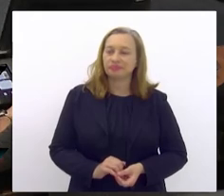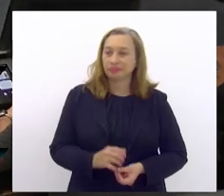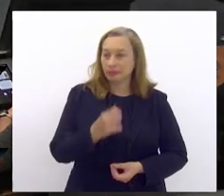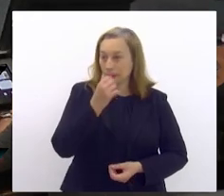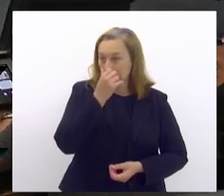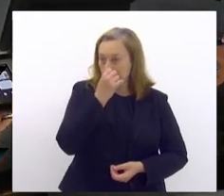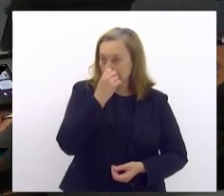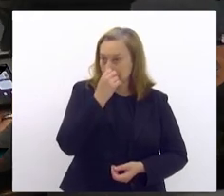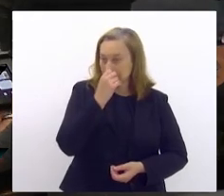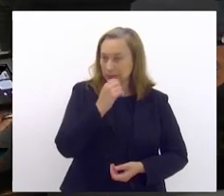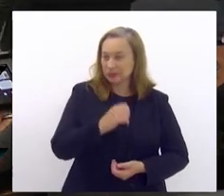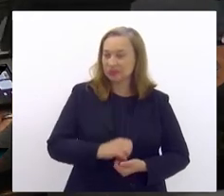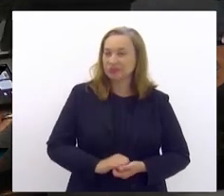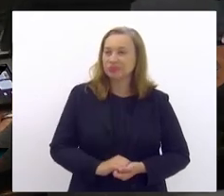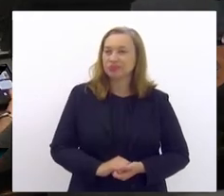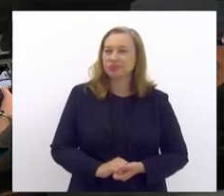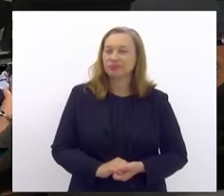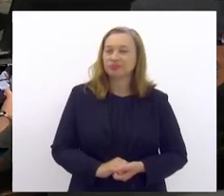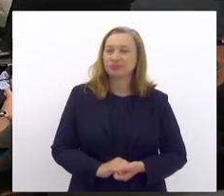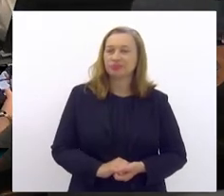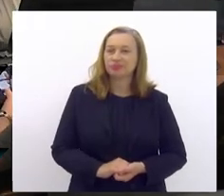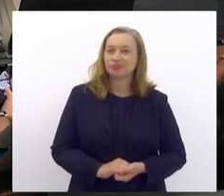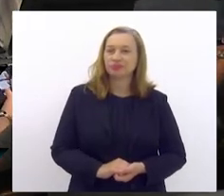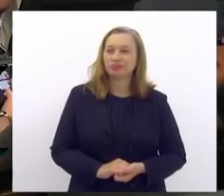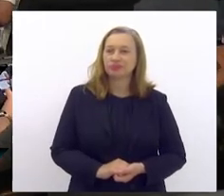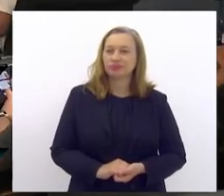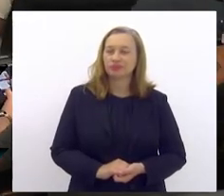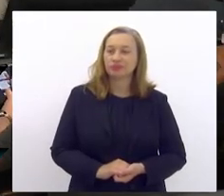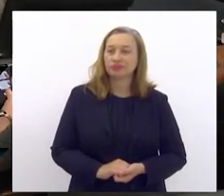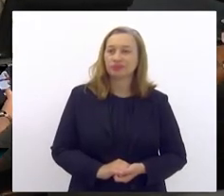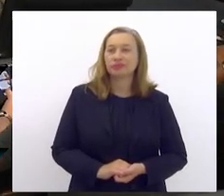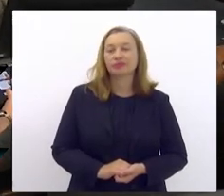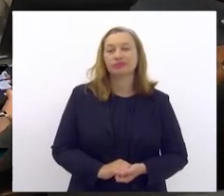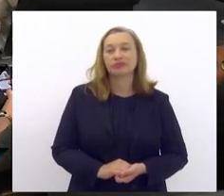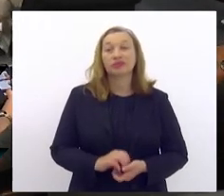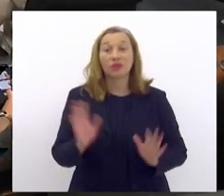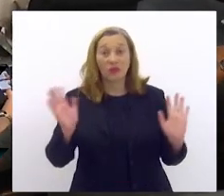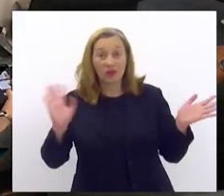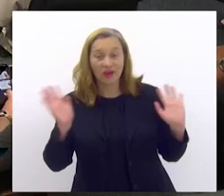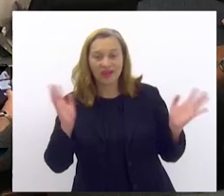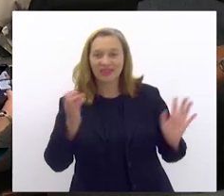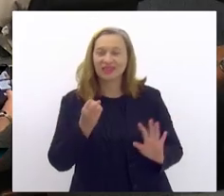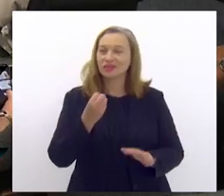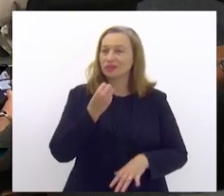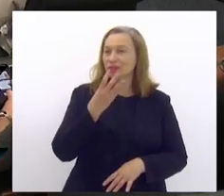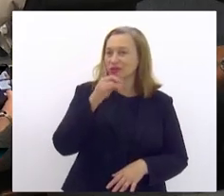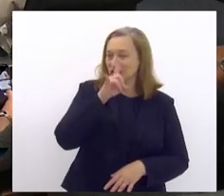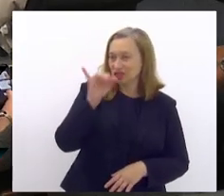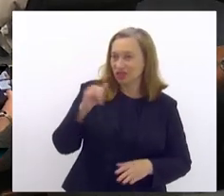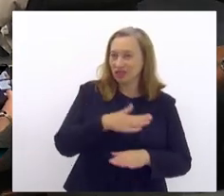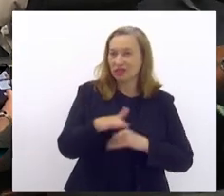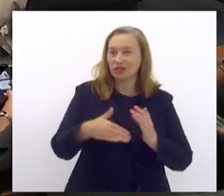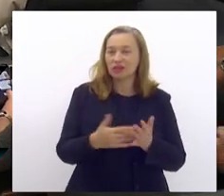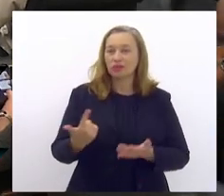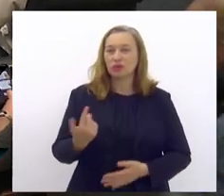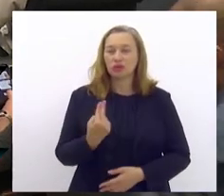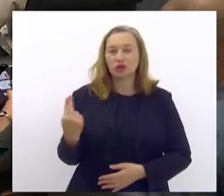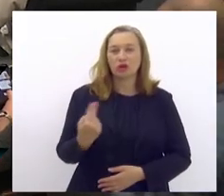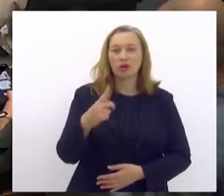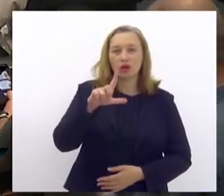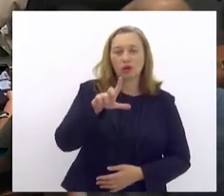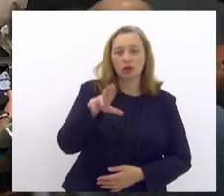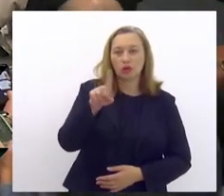Oi. Foi. Agora sim. Expert. Olá, tudo bem? Bom dia a todos. Meu nome é Luiz Pedreira.